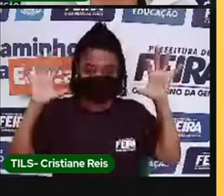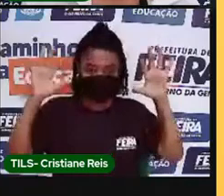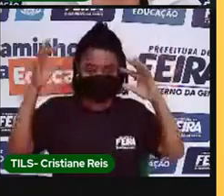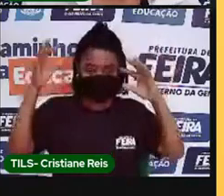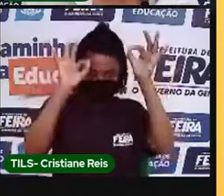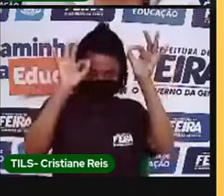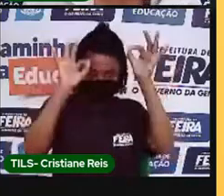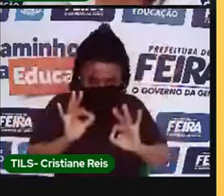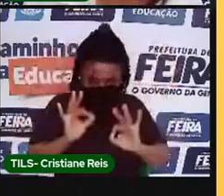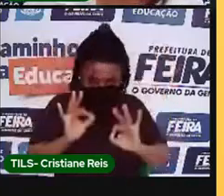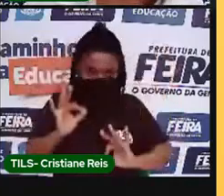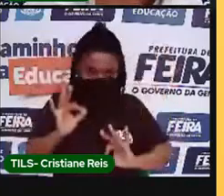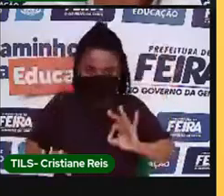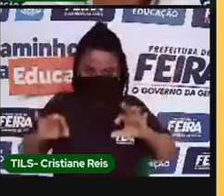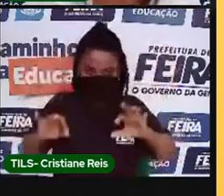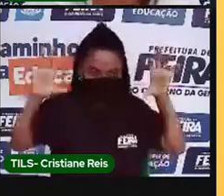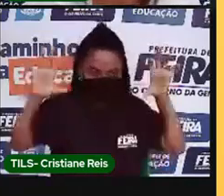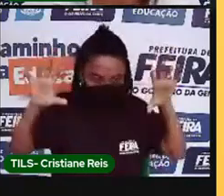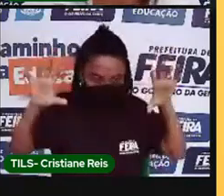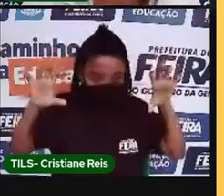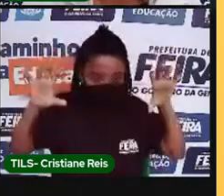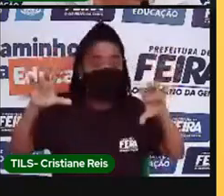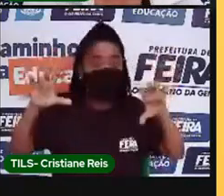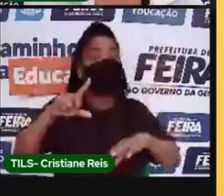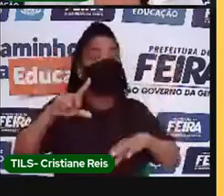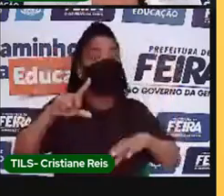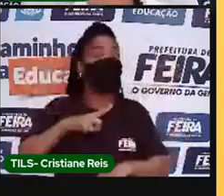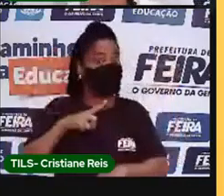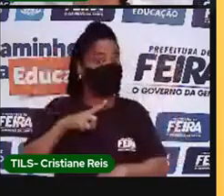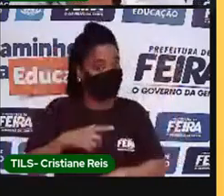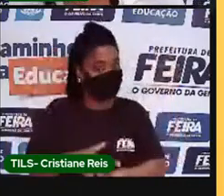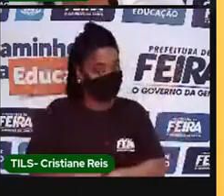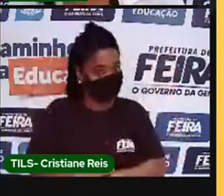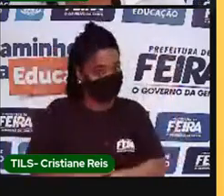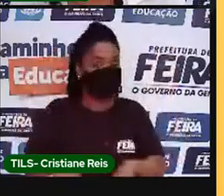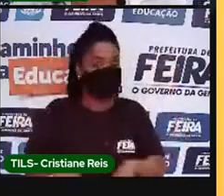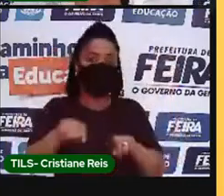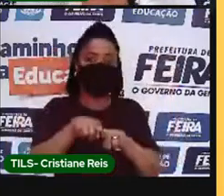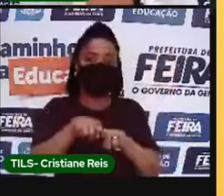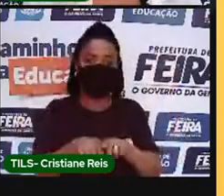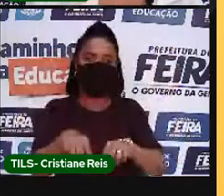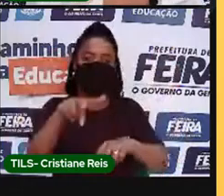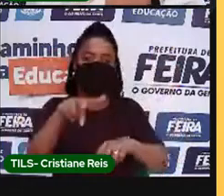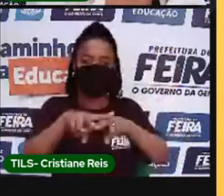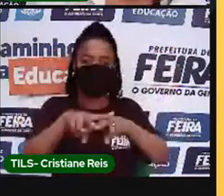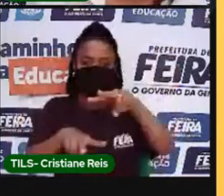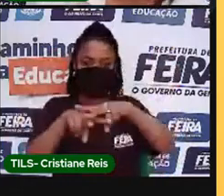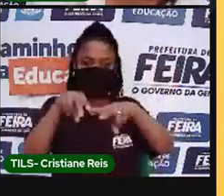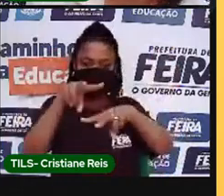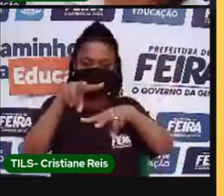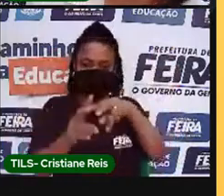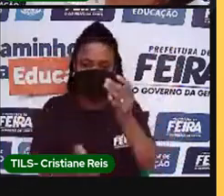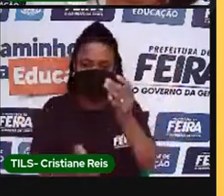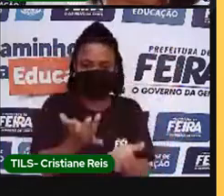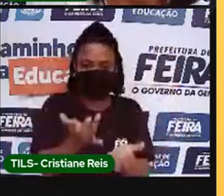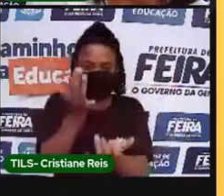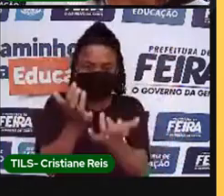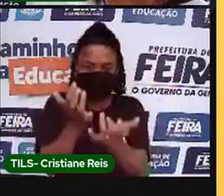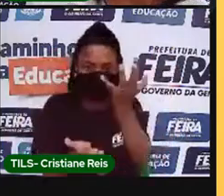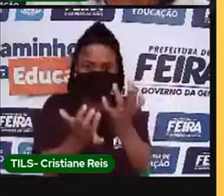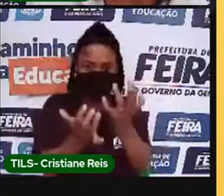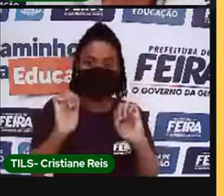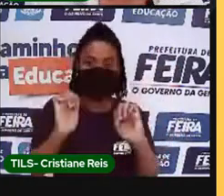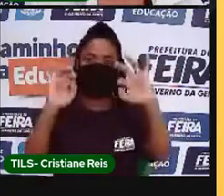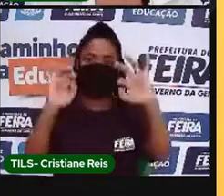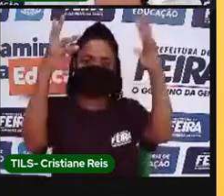personagens assustadores. Há também o uso de fogueiras, festas da fantasia é muito comum,